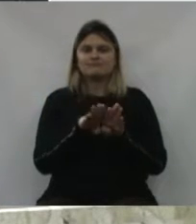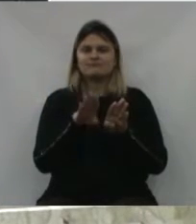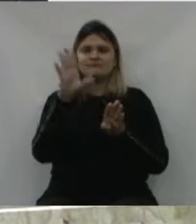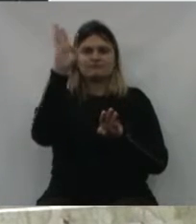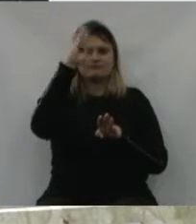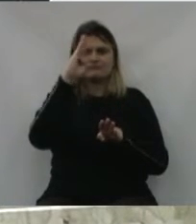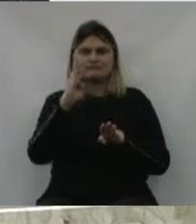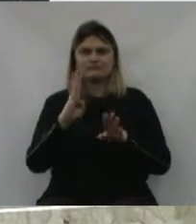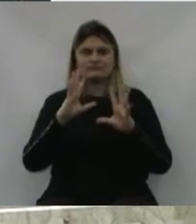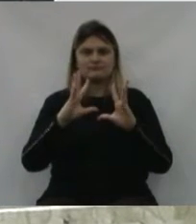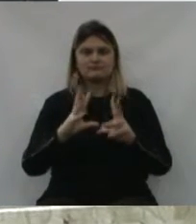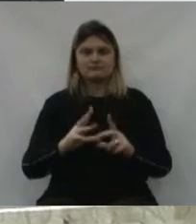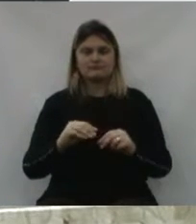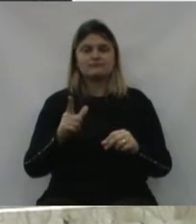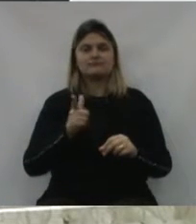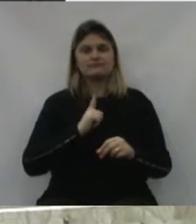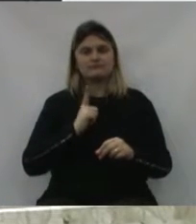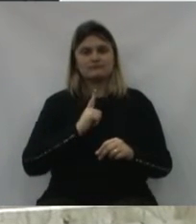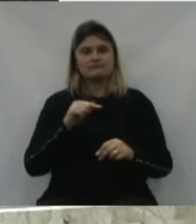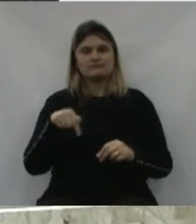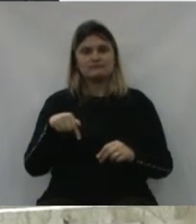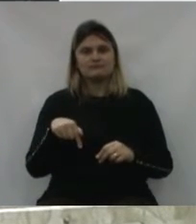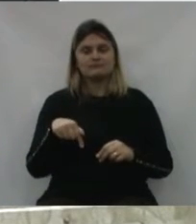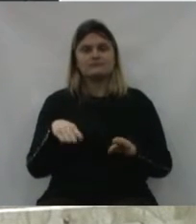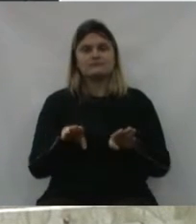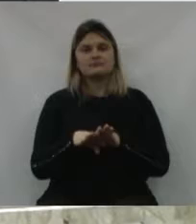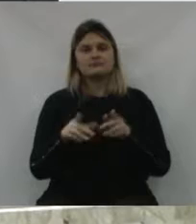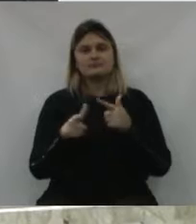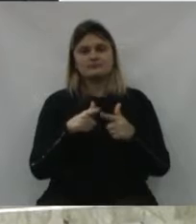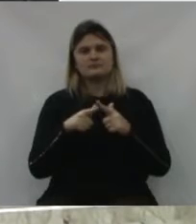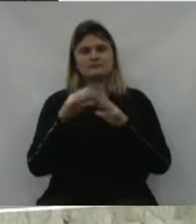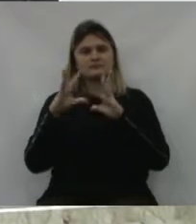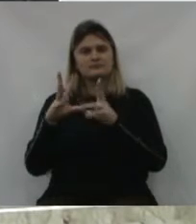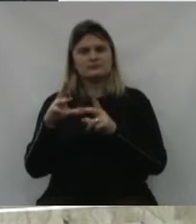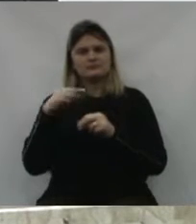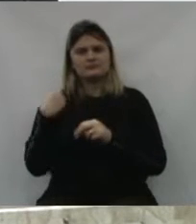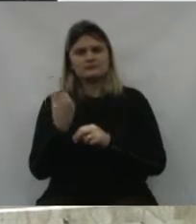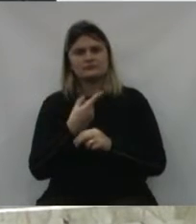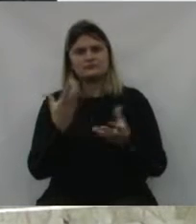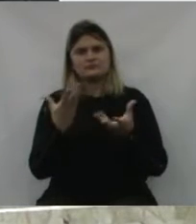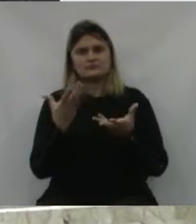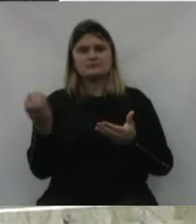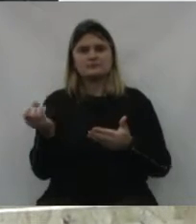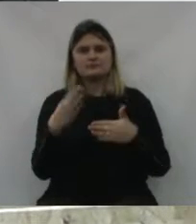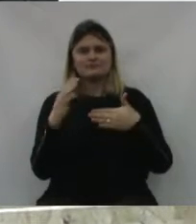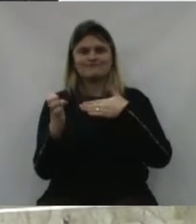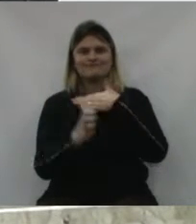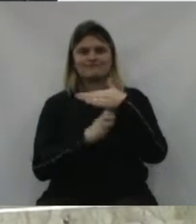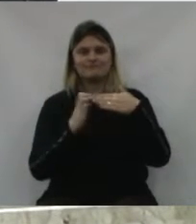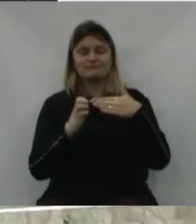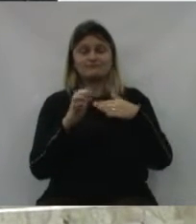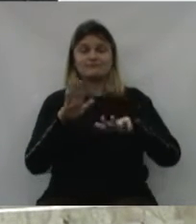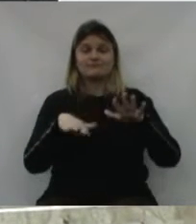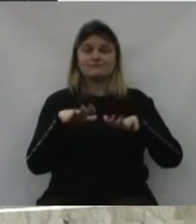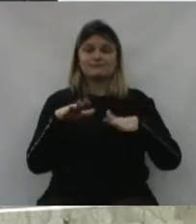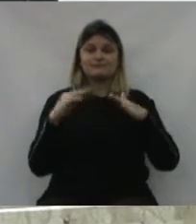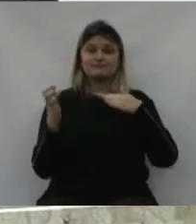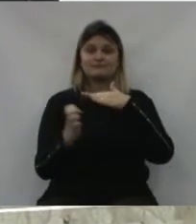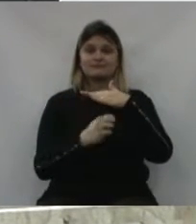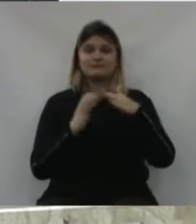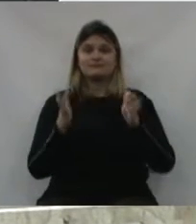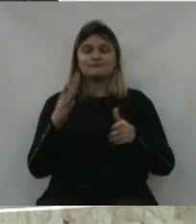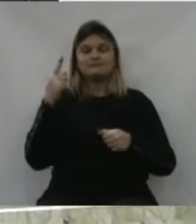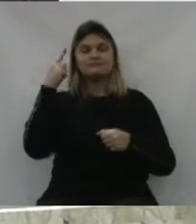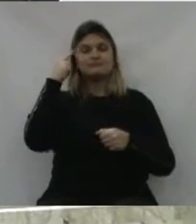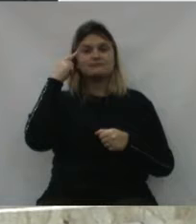a nível Brasil, e temos aqui a situação que todos nós queremos novas empresas. Mas tem